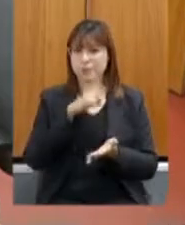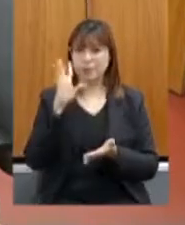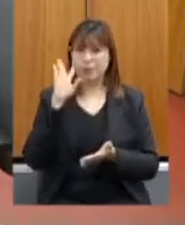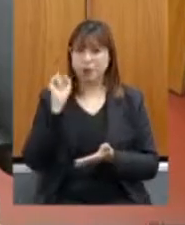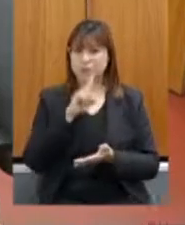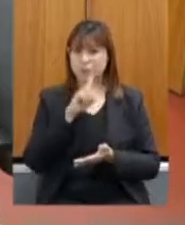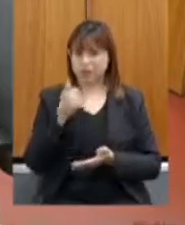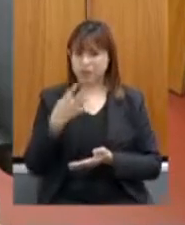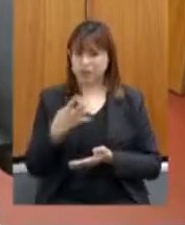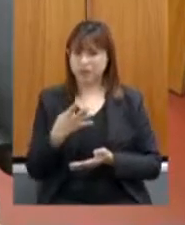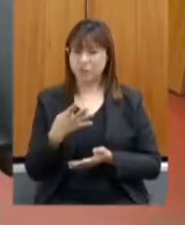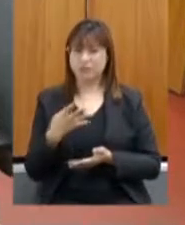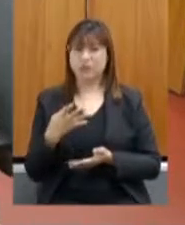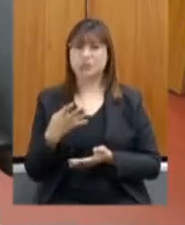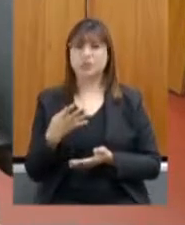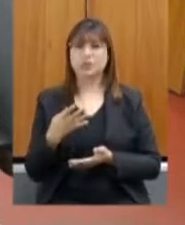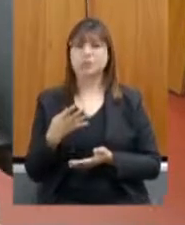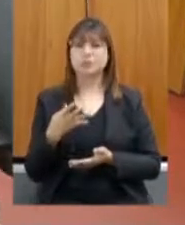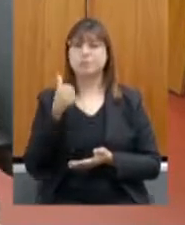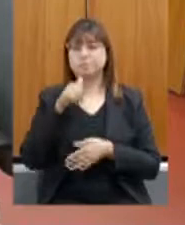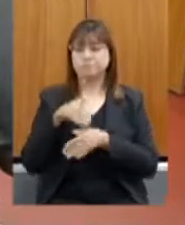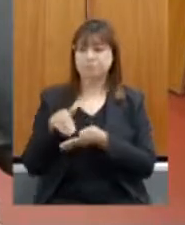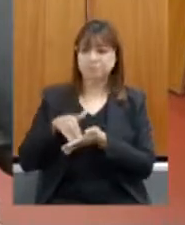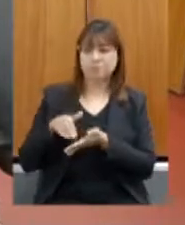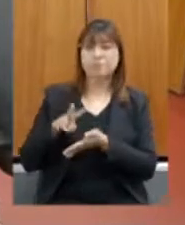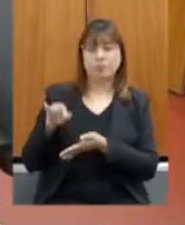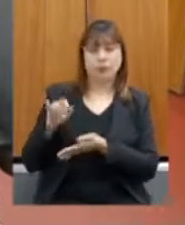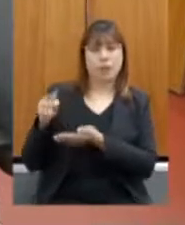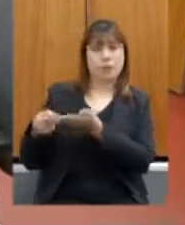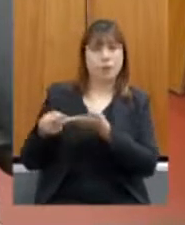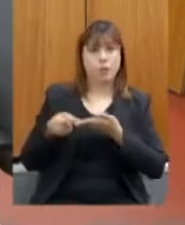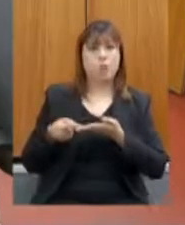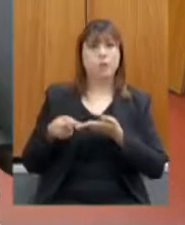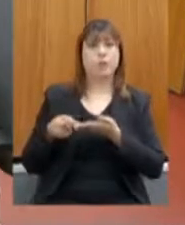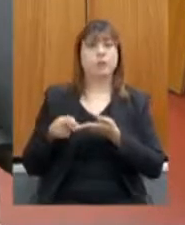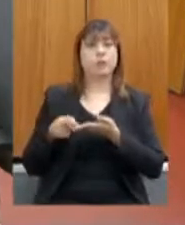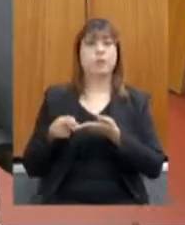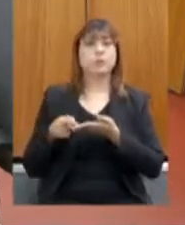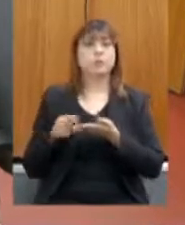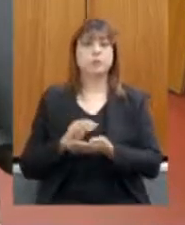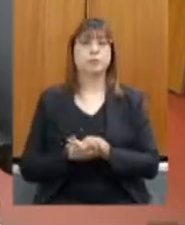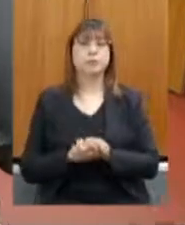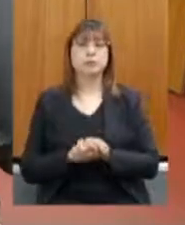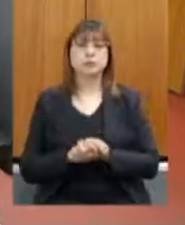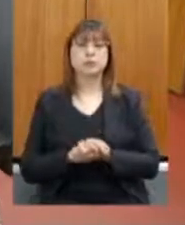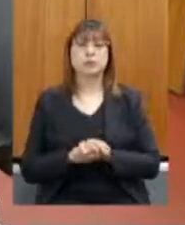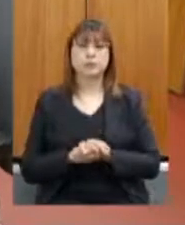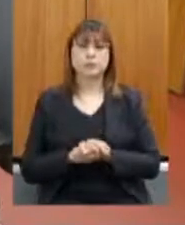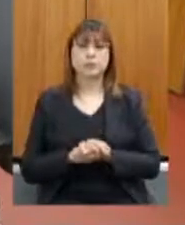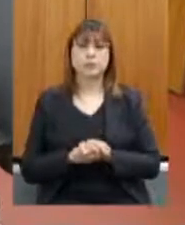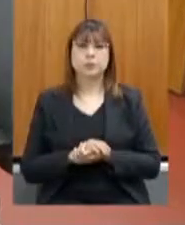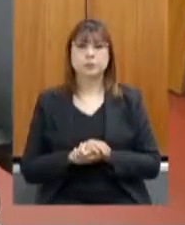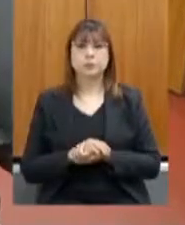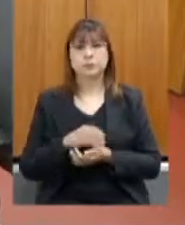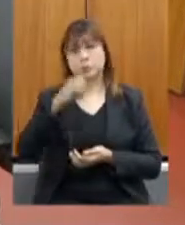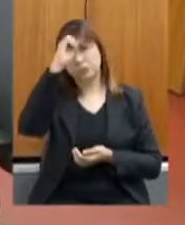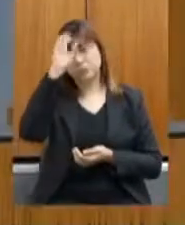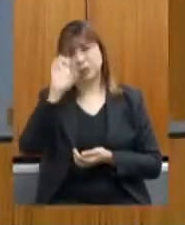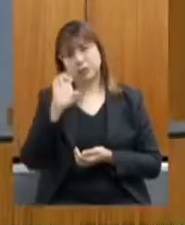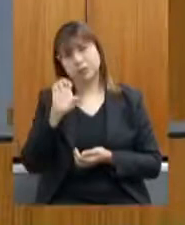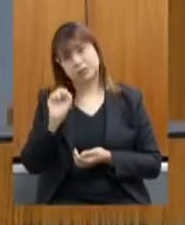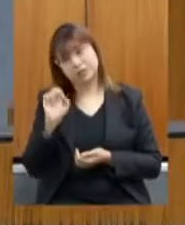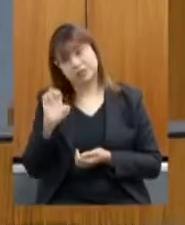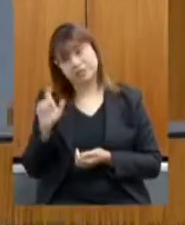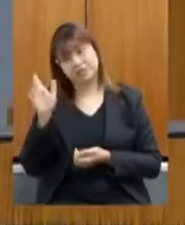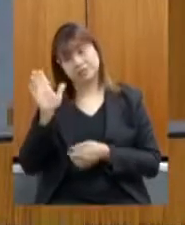14, secretária, isso ela será convidada, não sei se a senhora viria ou se me mandaria em matéria, está fazendo os